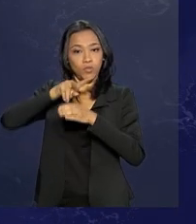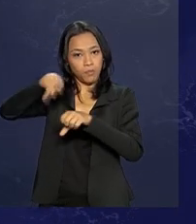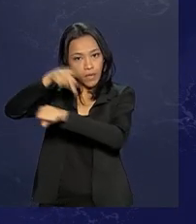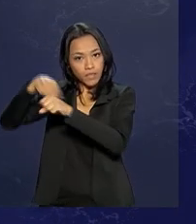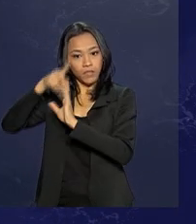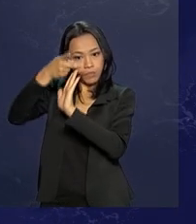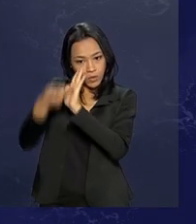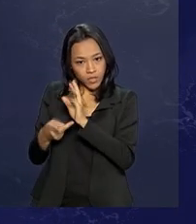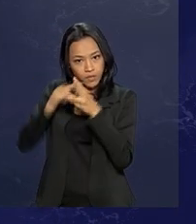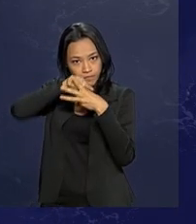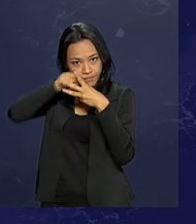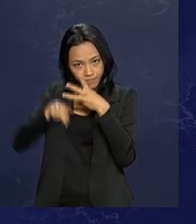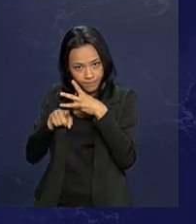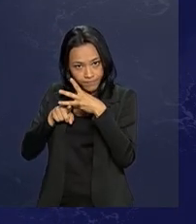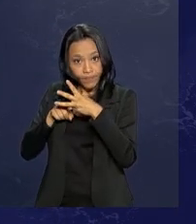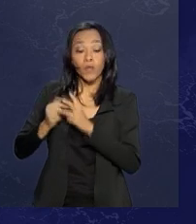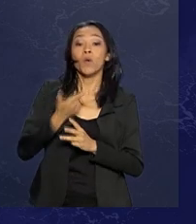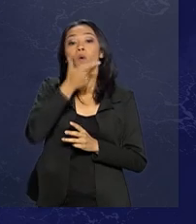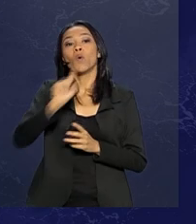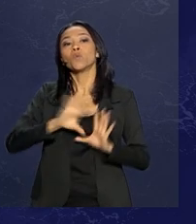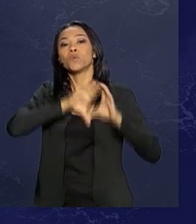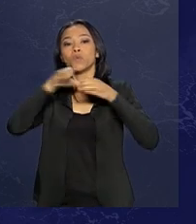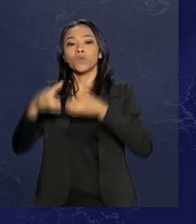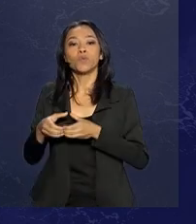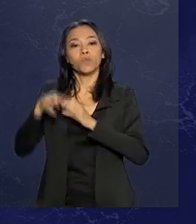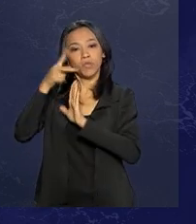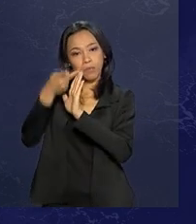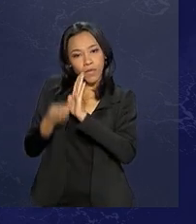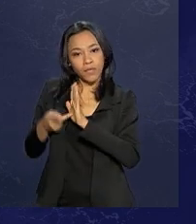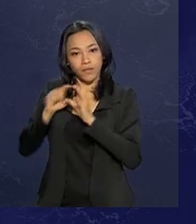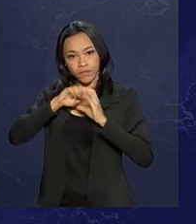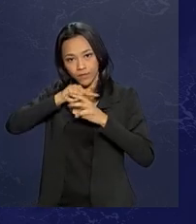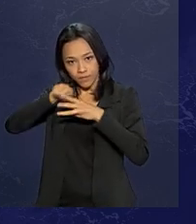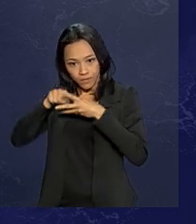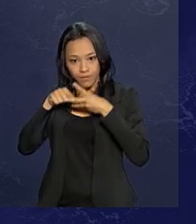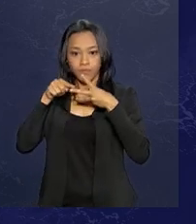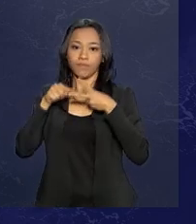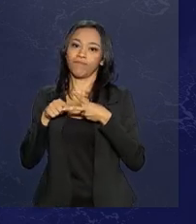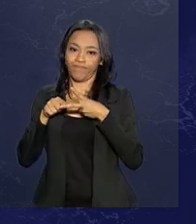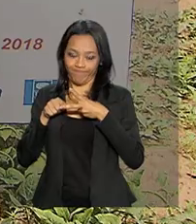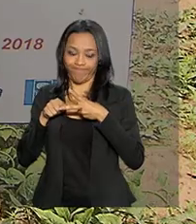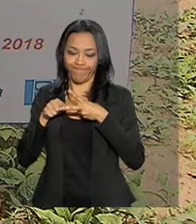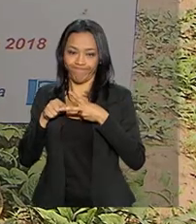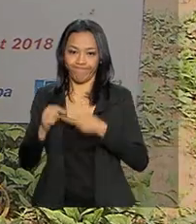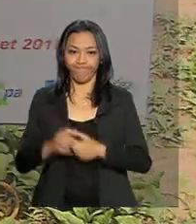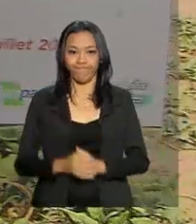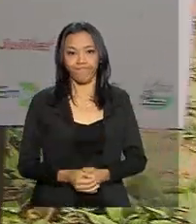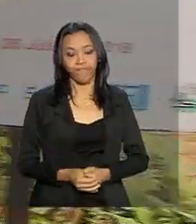Tanzânia e Burundi. Coton Chiri e Zambese, no Malawi e Moçambique.